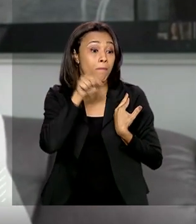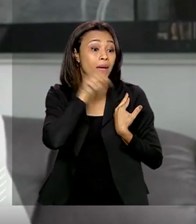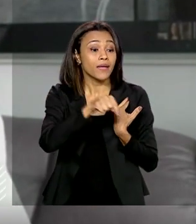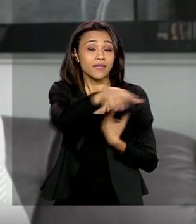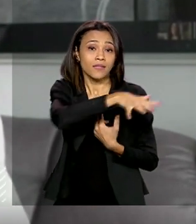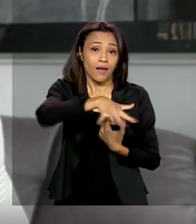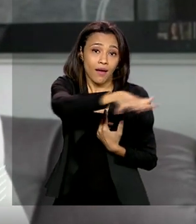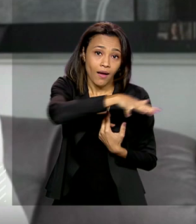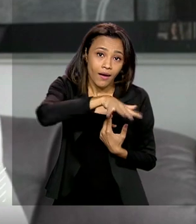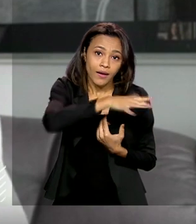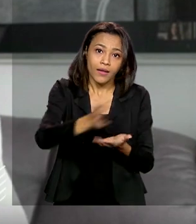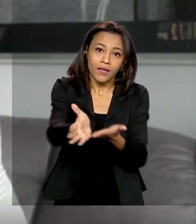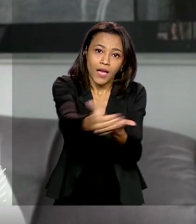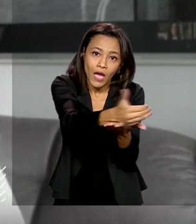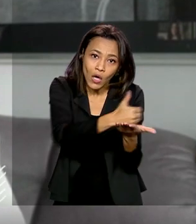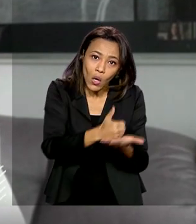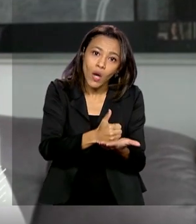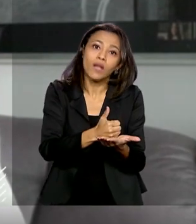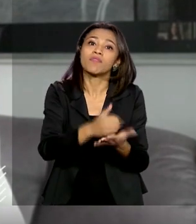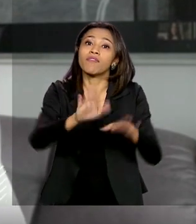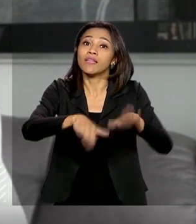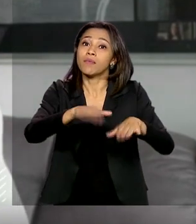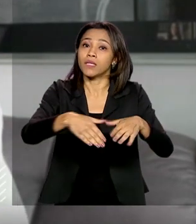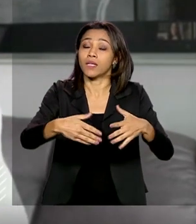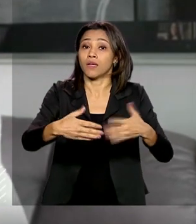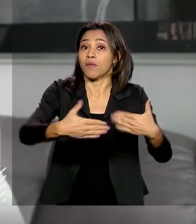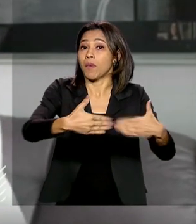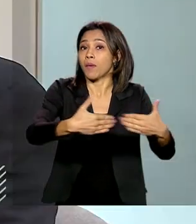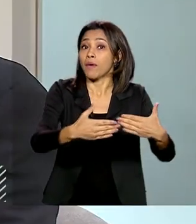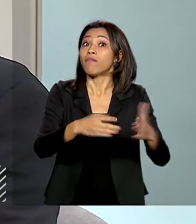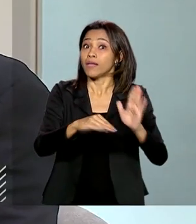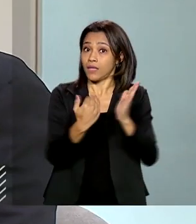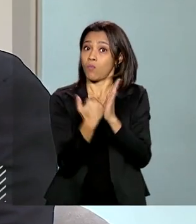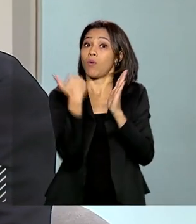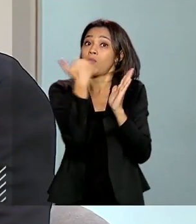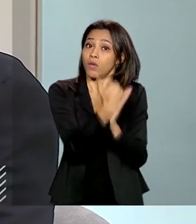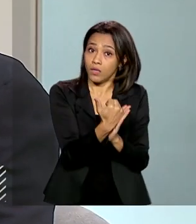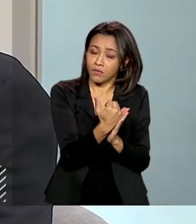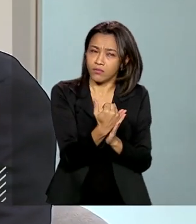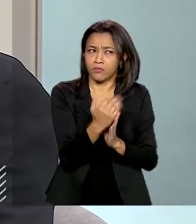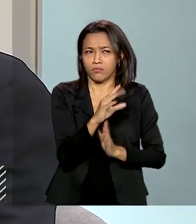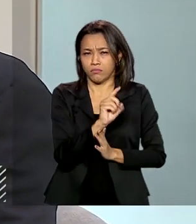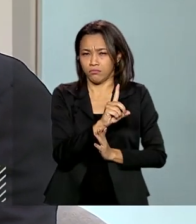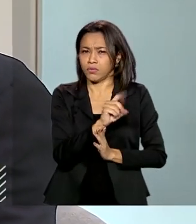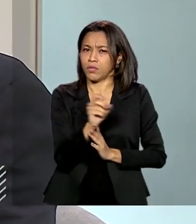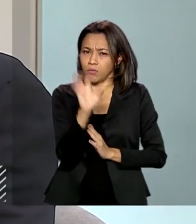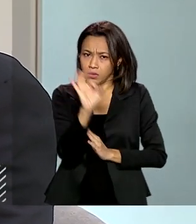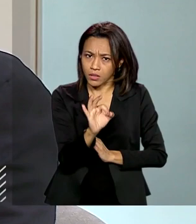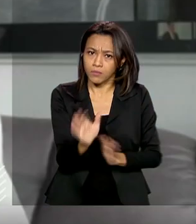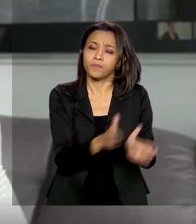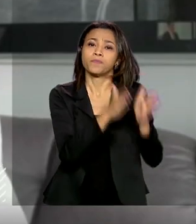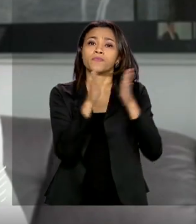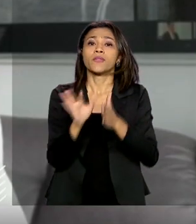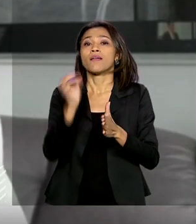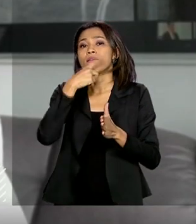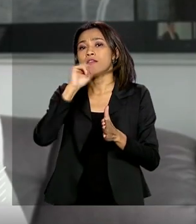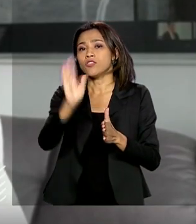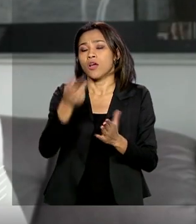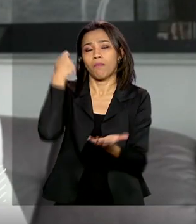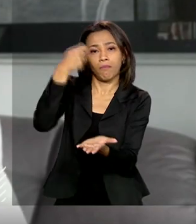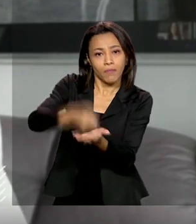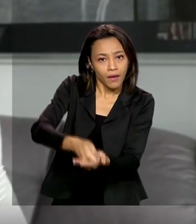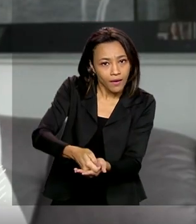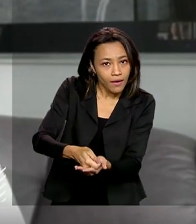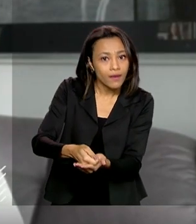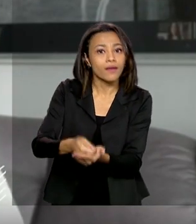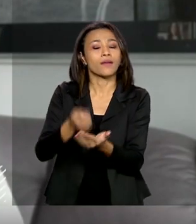exemplo, que recolhe com base no lucro presumido, vai ter um aumento de carga tributária da ordem de 100%. Para quem já paga com base na